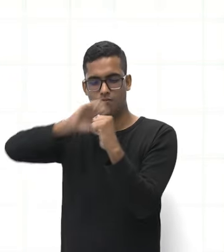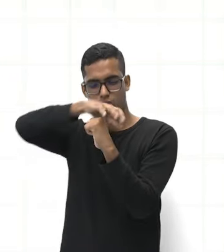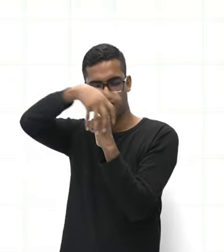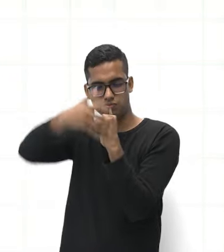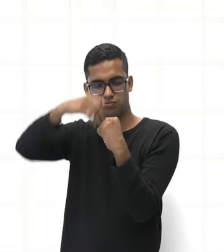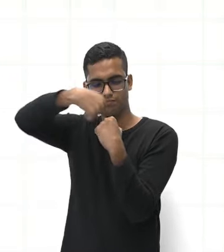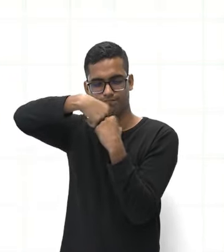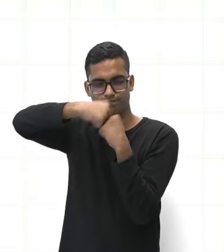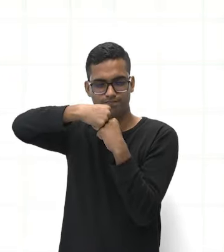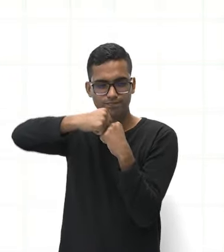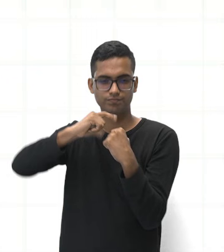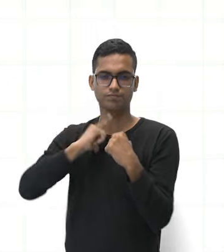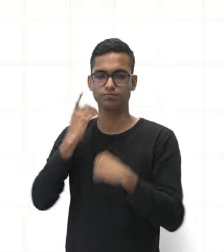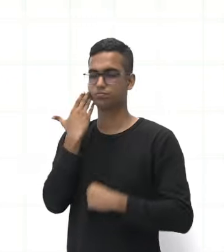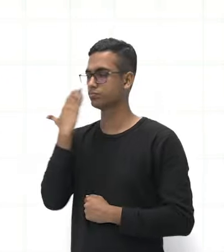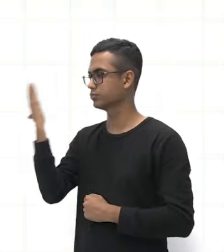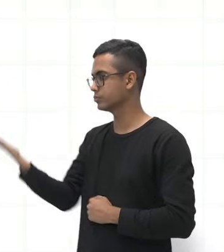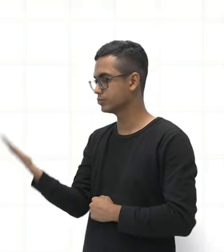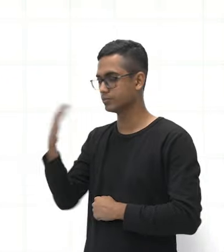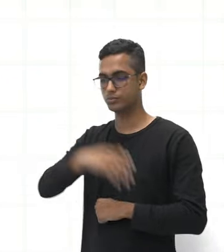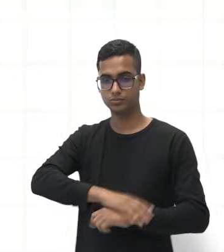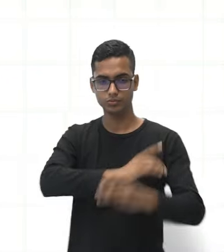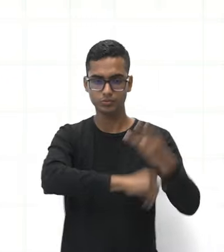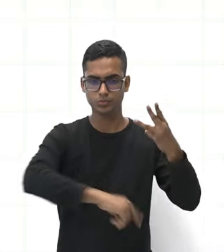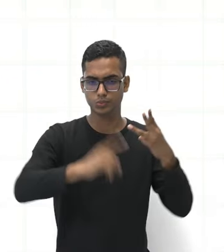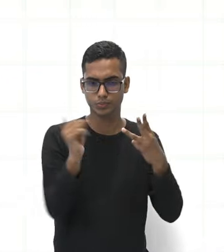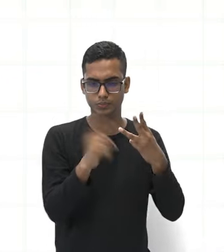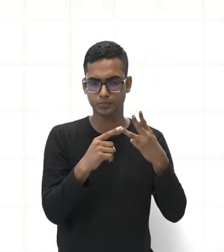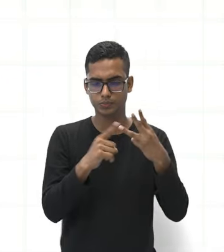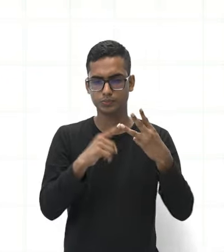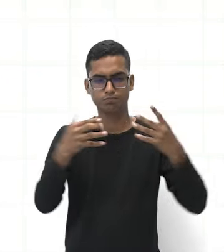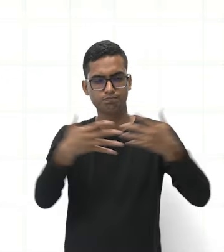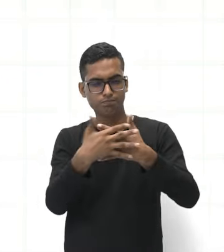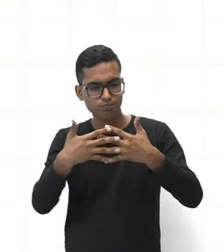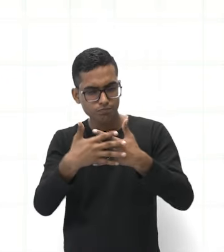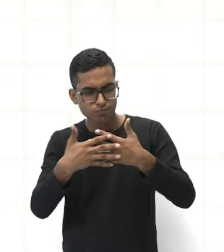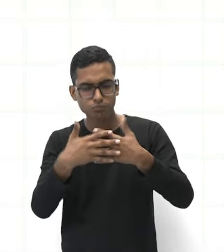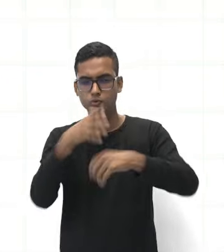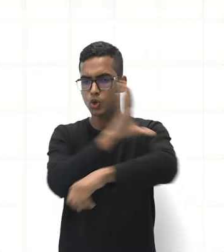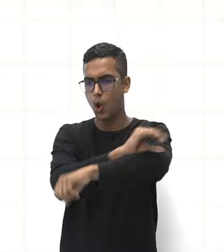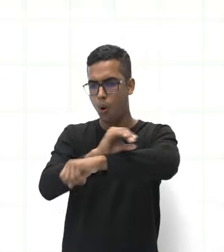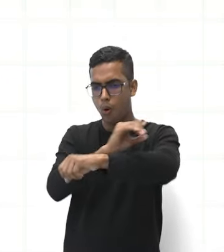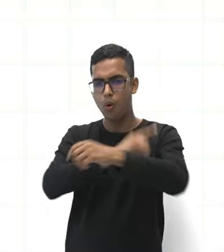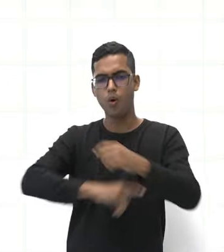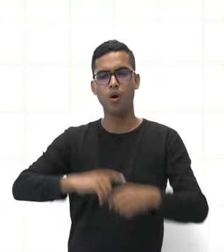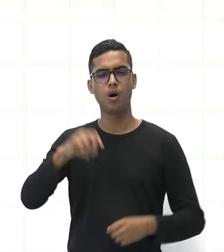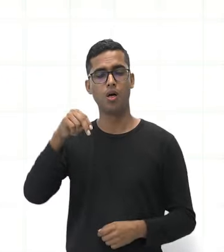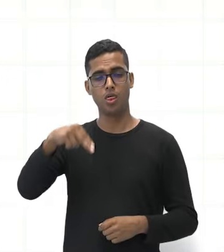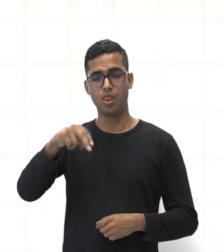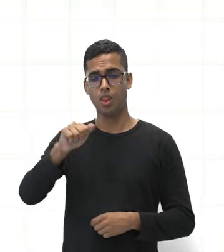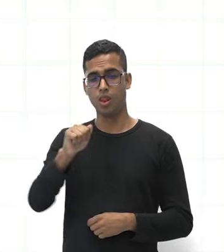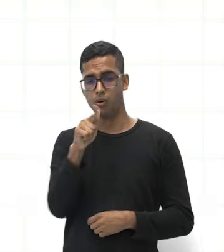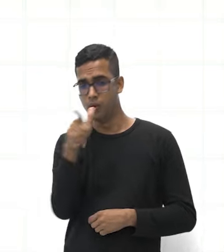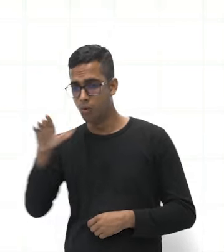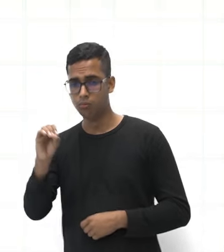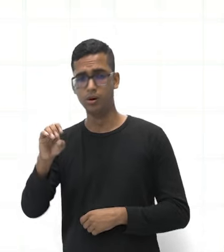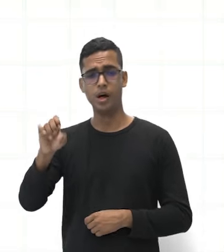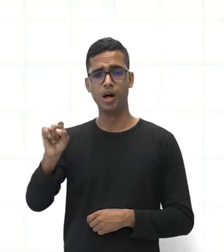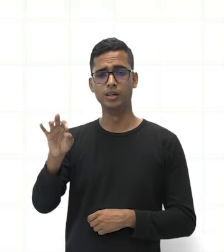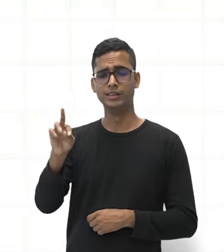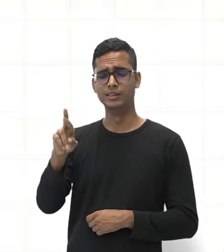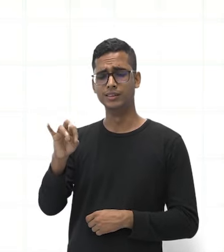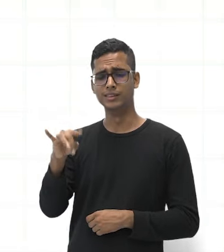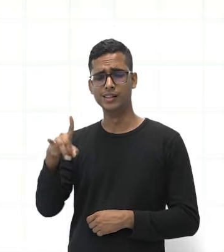não estriado vai ser o também conhecido como tecido liso.